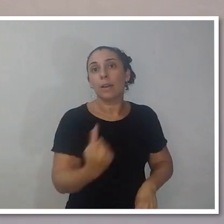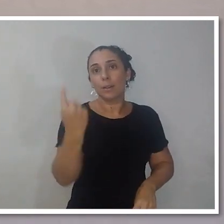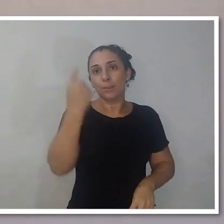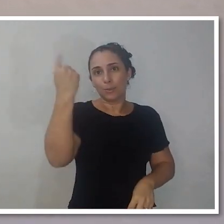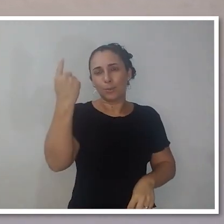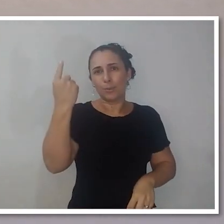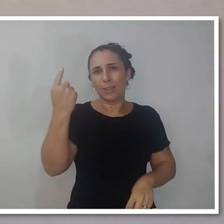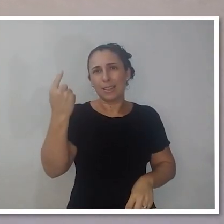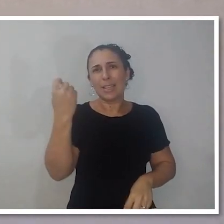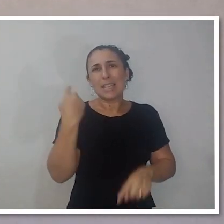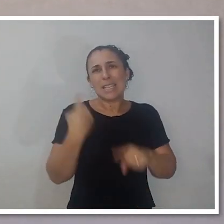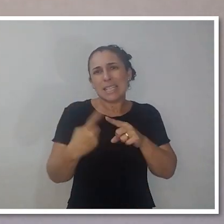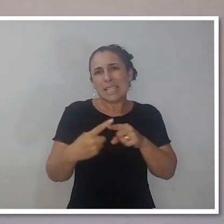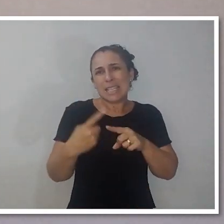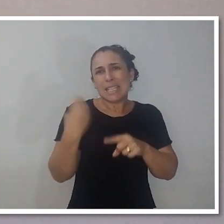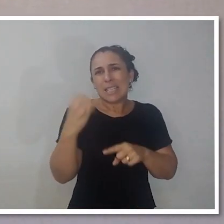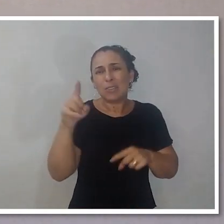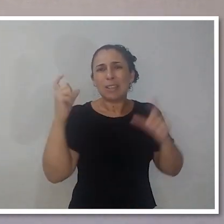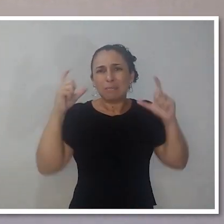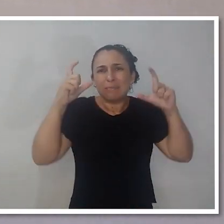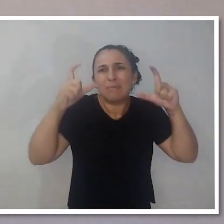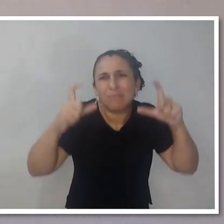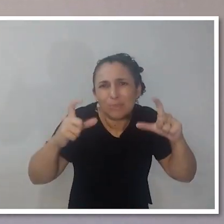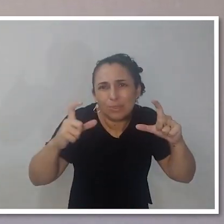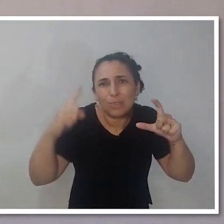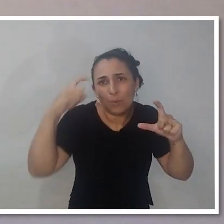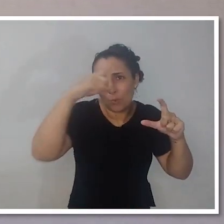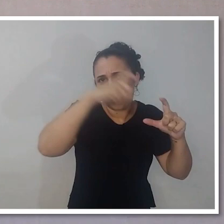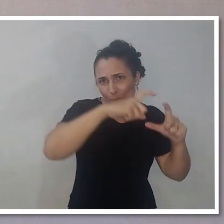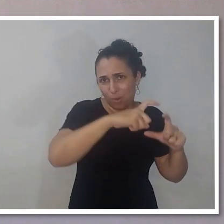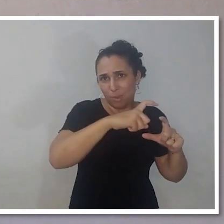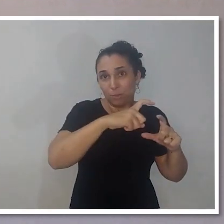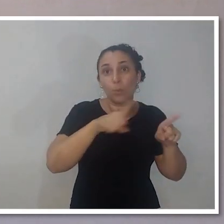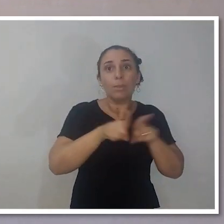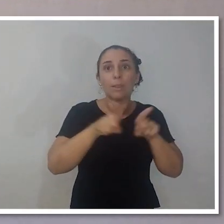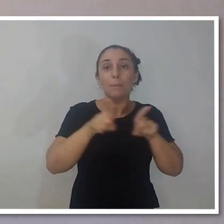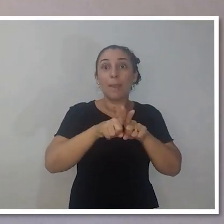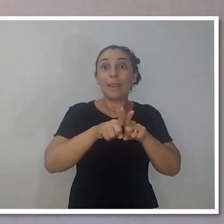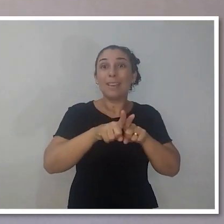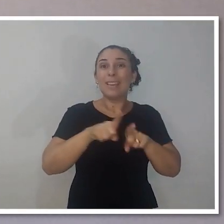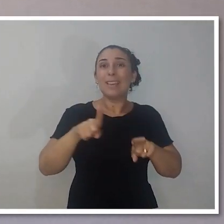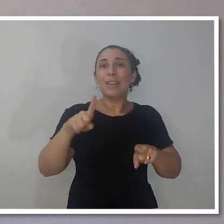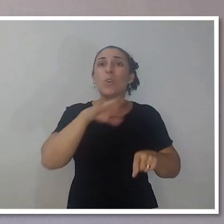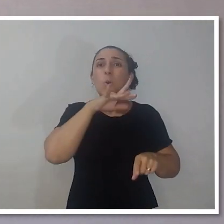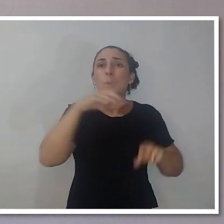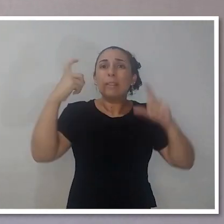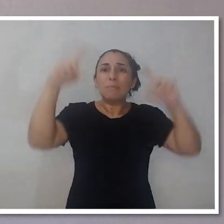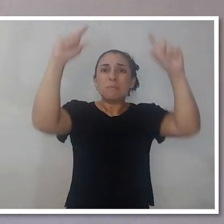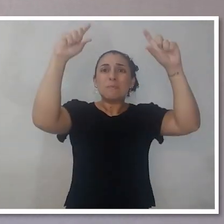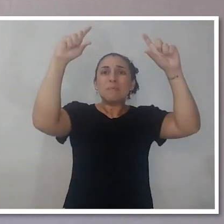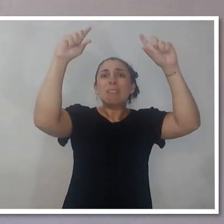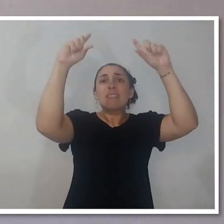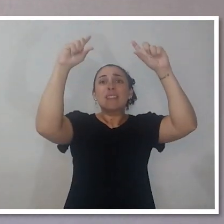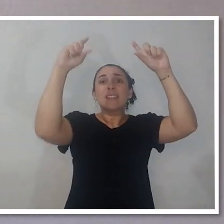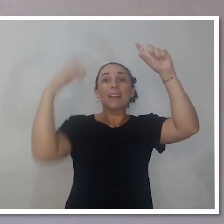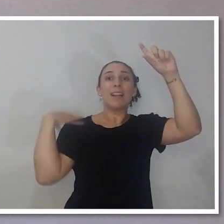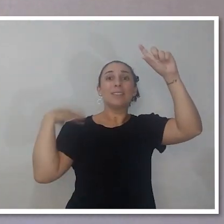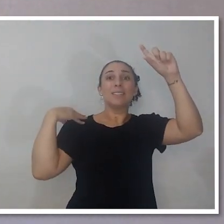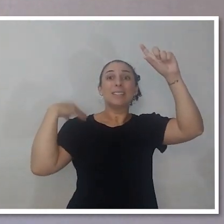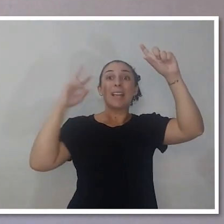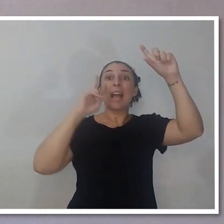Da mesma forma que você não quer se curvar sobre o equipamento para ter que usar a câmera fotográfica, você também não quer ter que